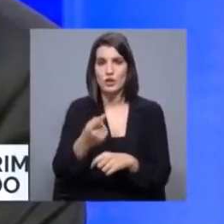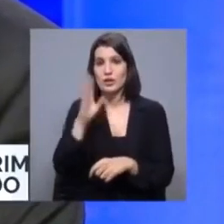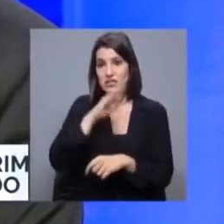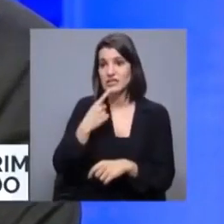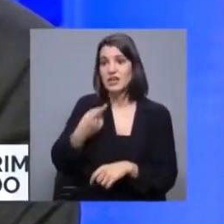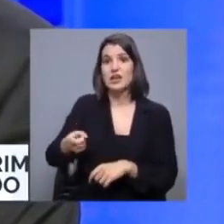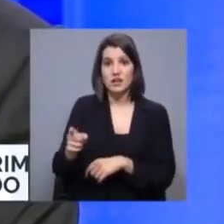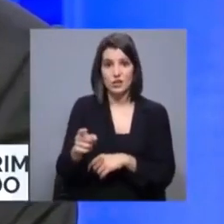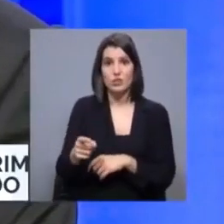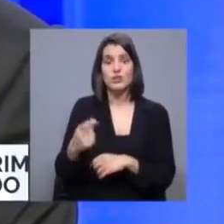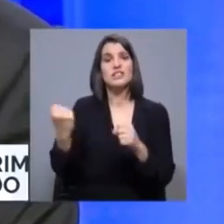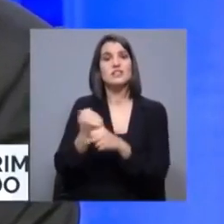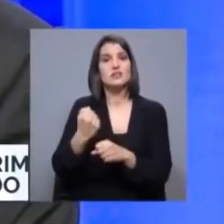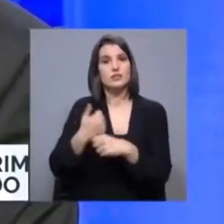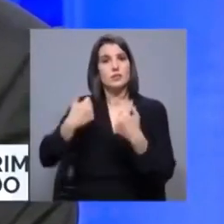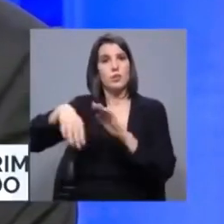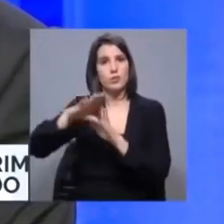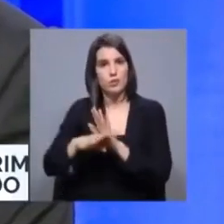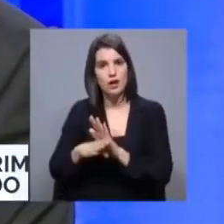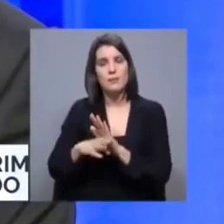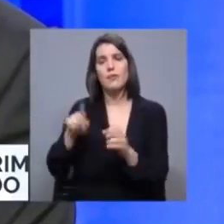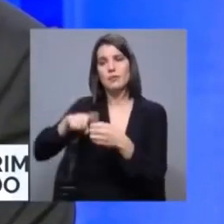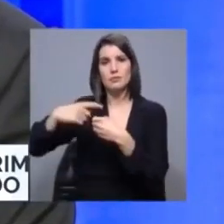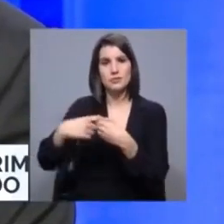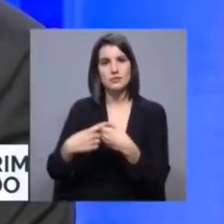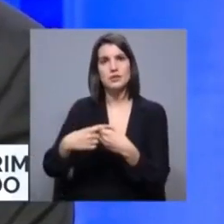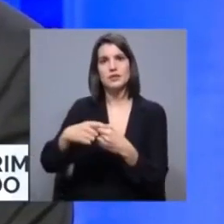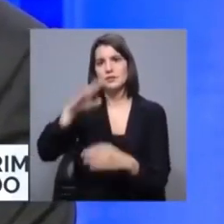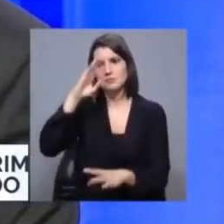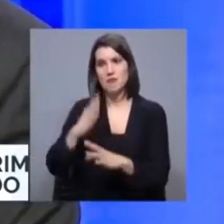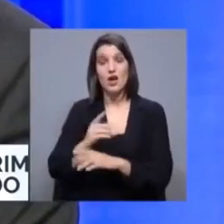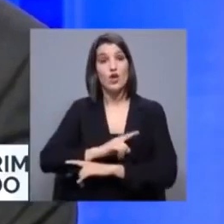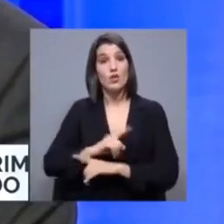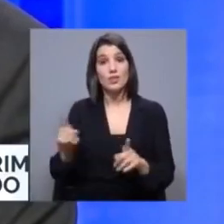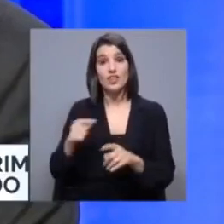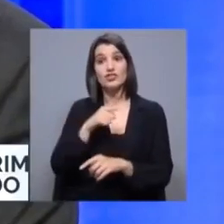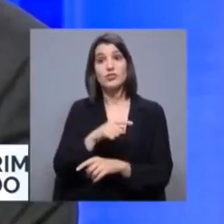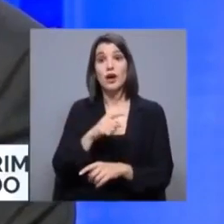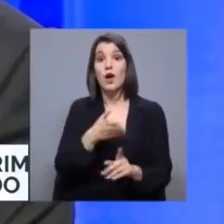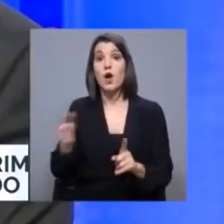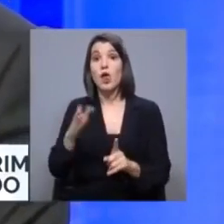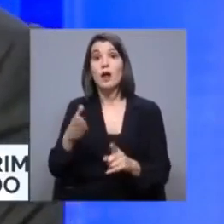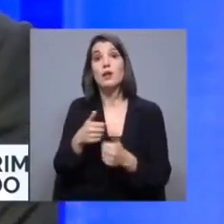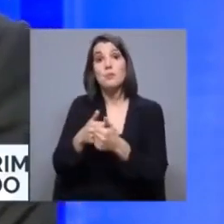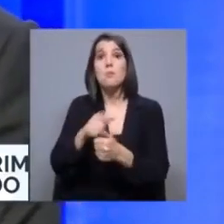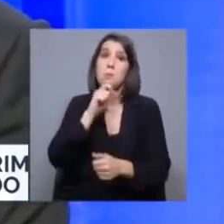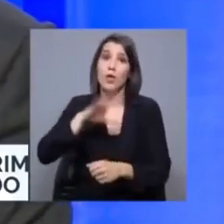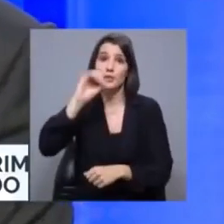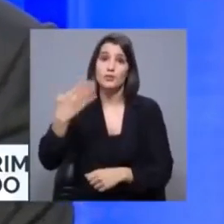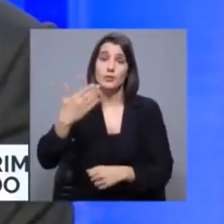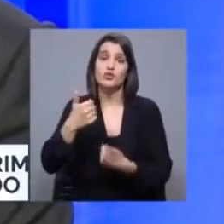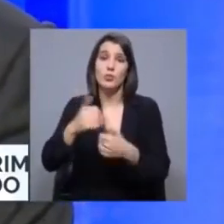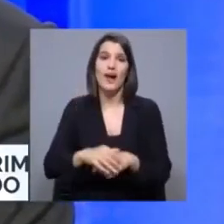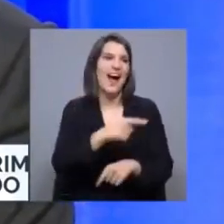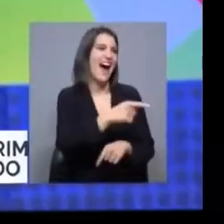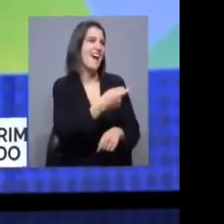Rio estiver ao serviço de um bom programa e tiver parceiros com a determinação que não o deixem deixar de cumprir esse programa, pode ser um bom problema, ministro. Já se vendeu. Agora